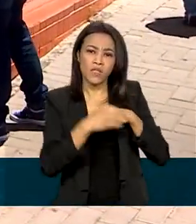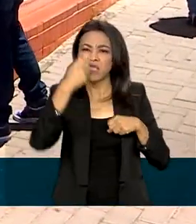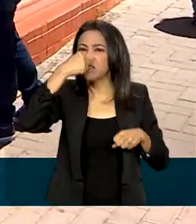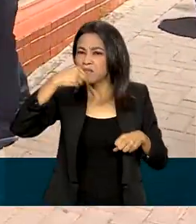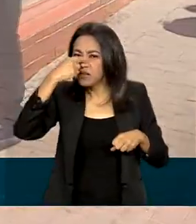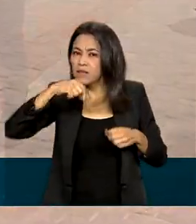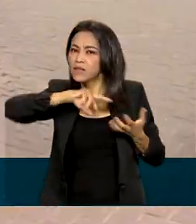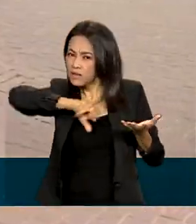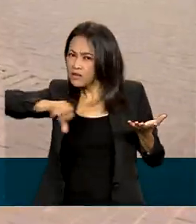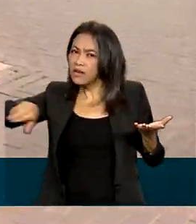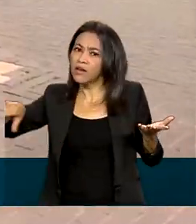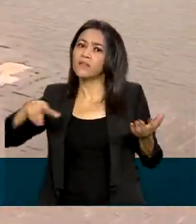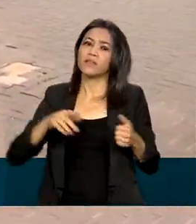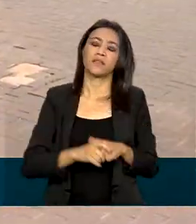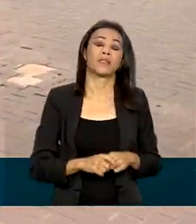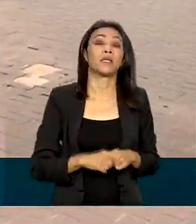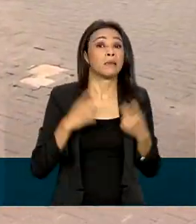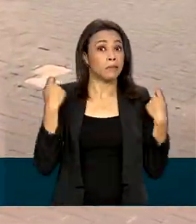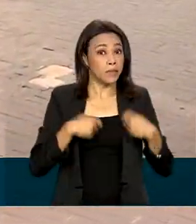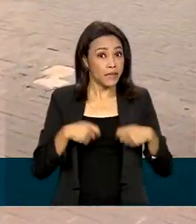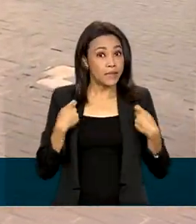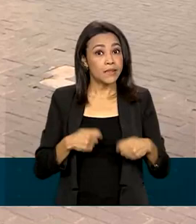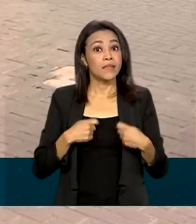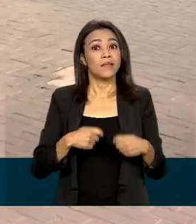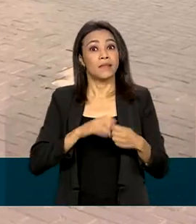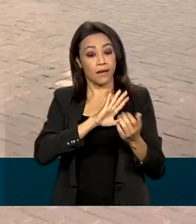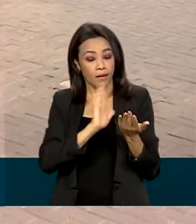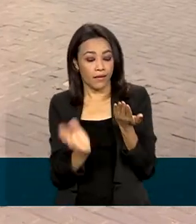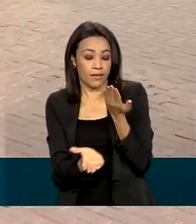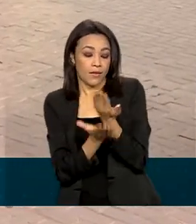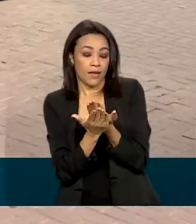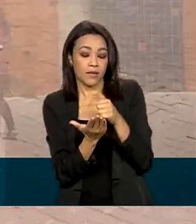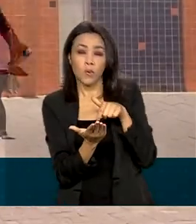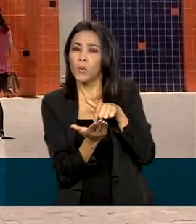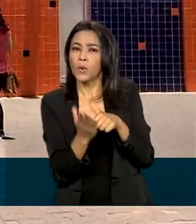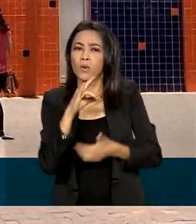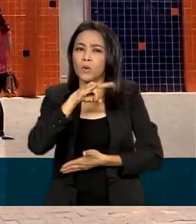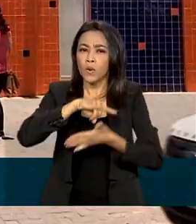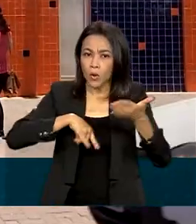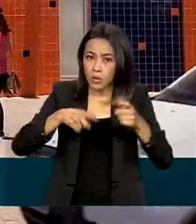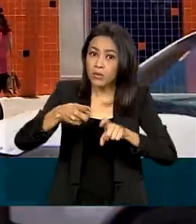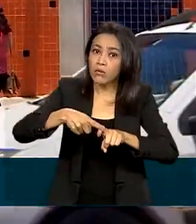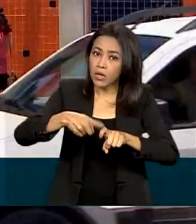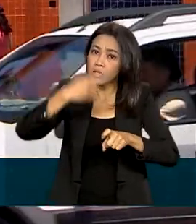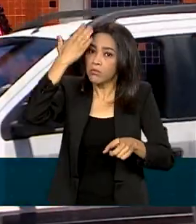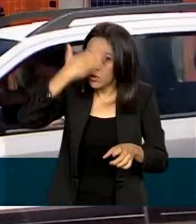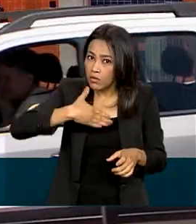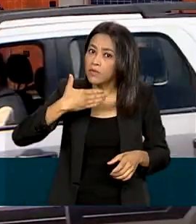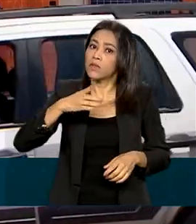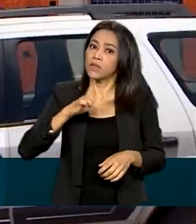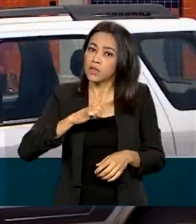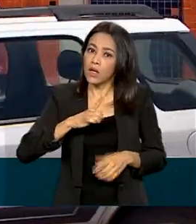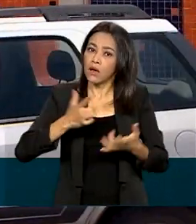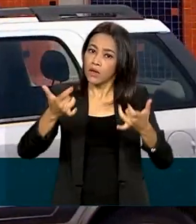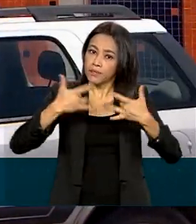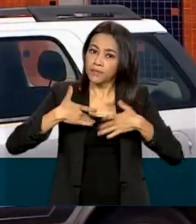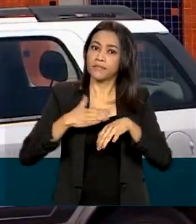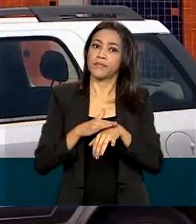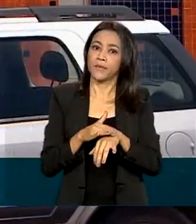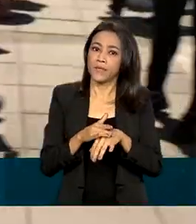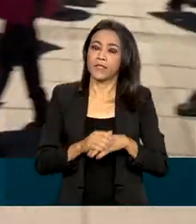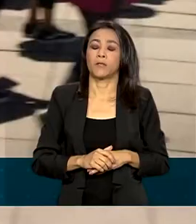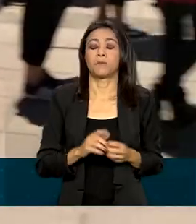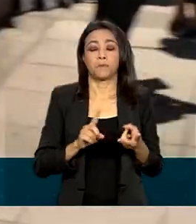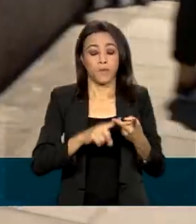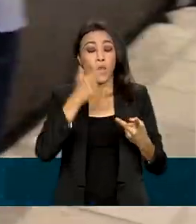sarambo, entre outras. Lembrando que é preciso anexar um documento comprobatório dessas doenças. Já em relação aos problemas